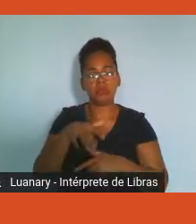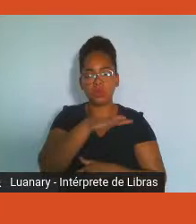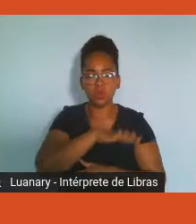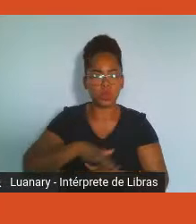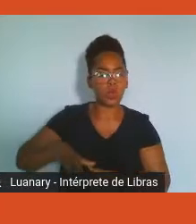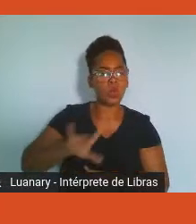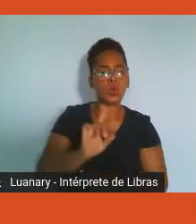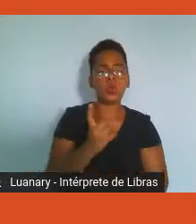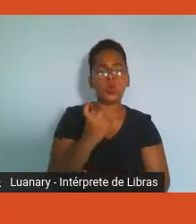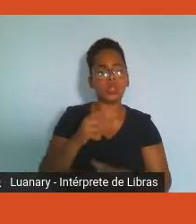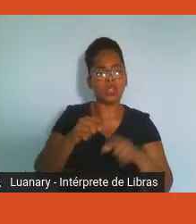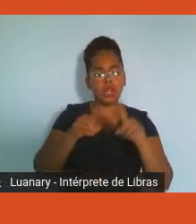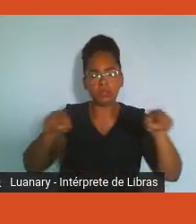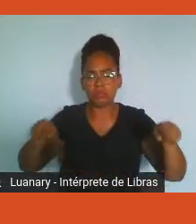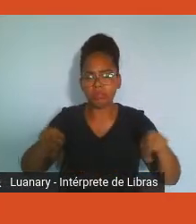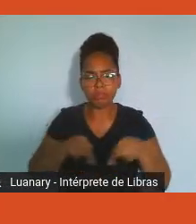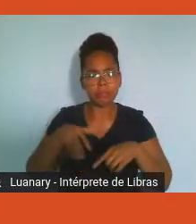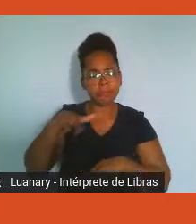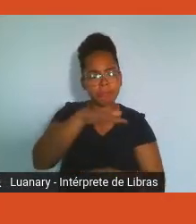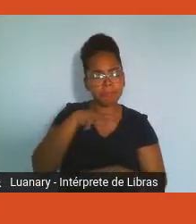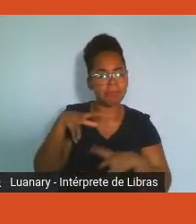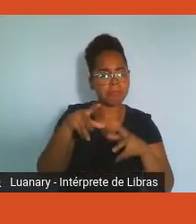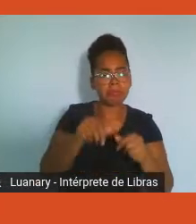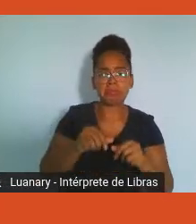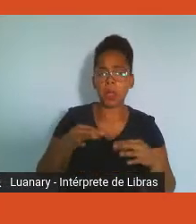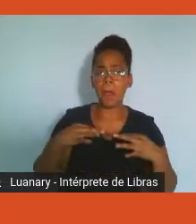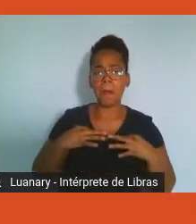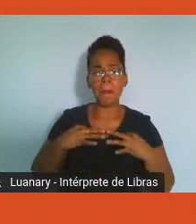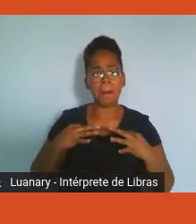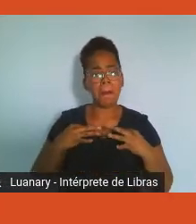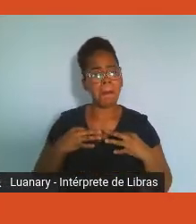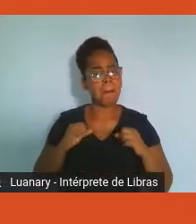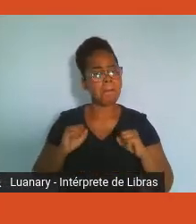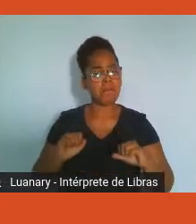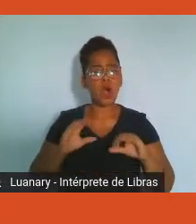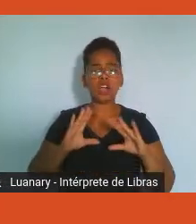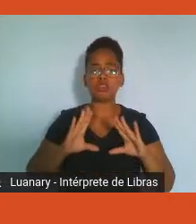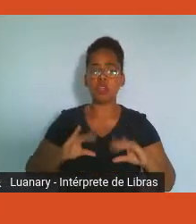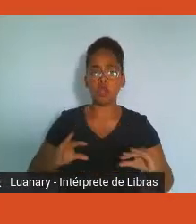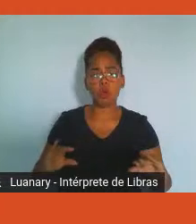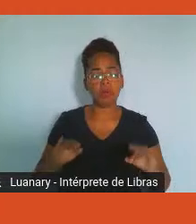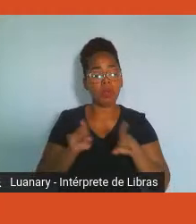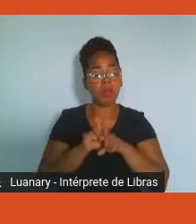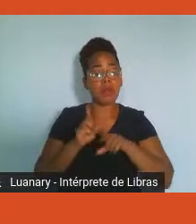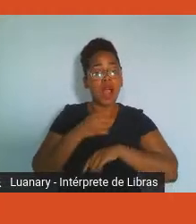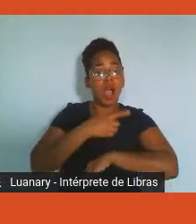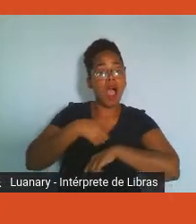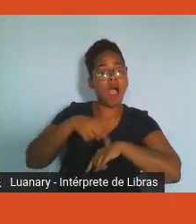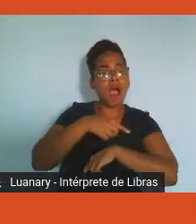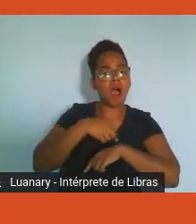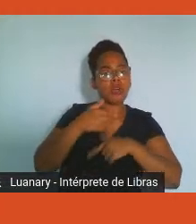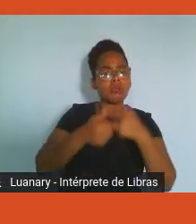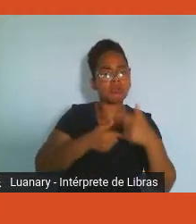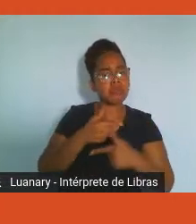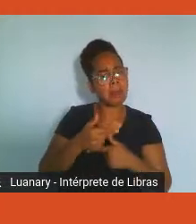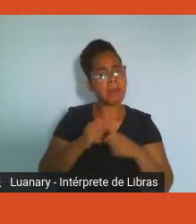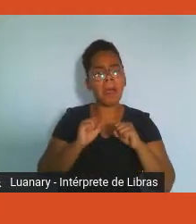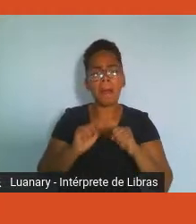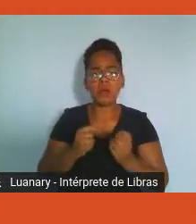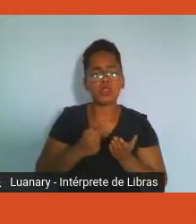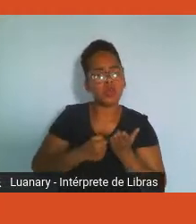descontraído, o vestuário é mais casual, as jornadas também são mais flexíveis, acabam contribuindo também para o